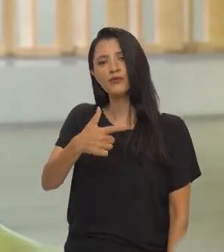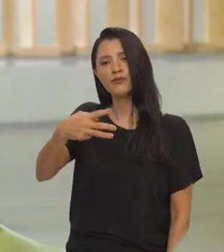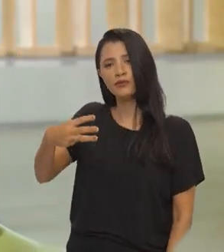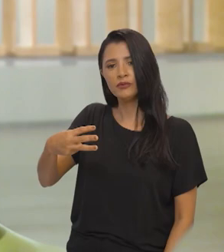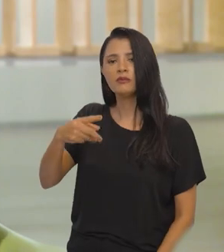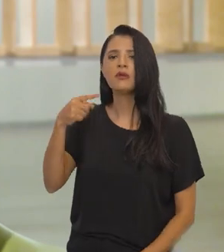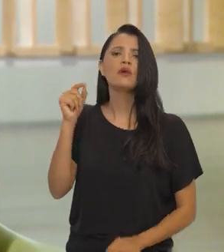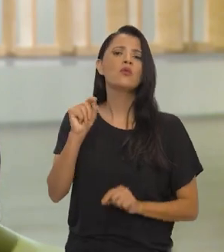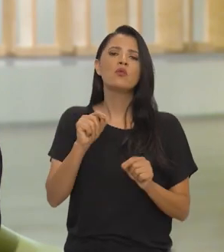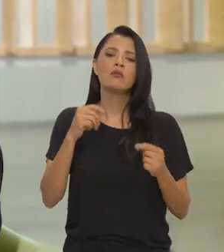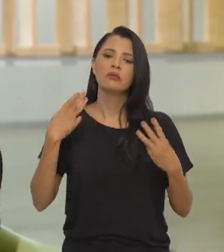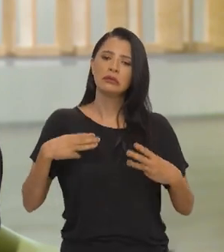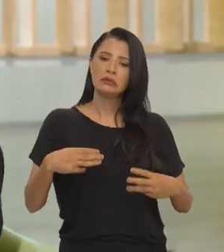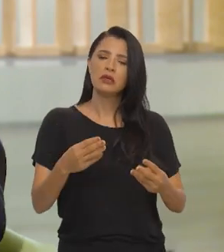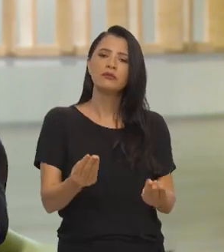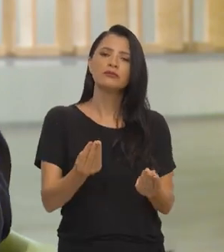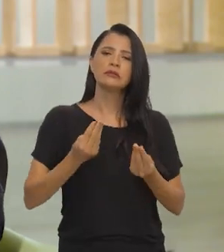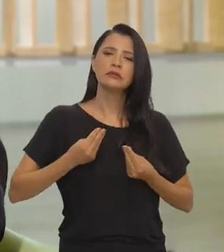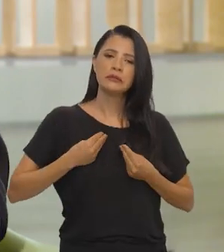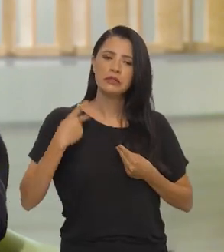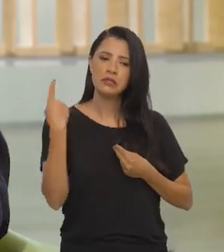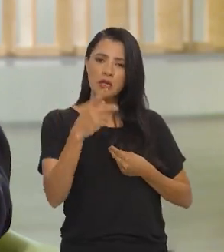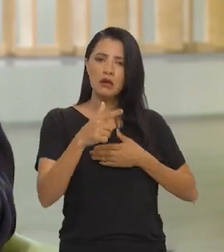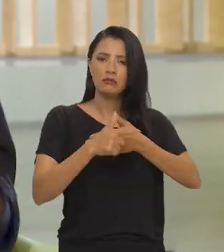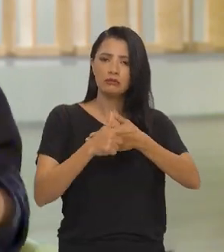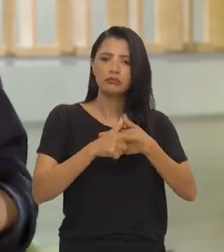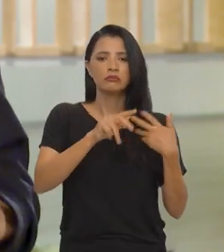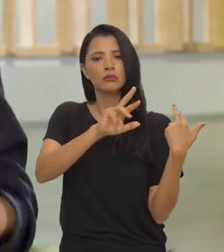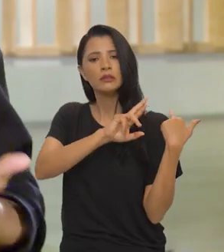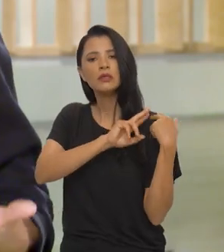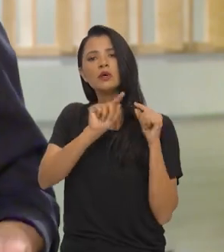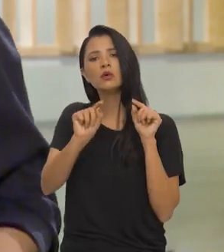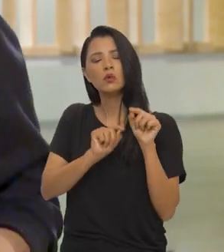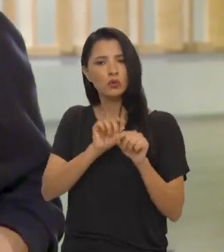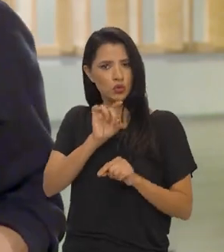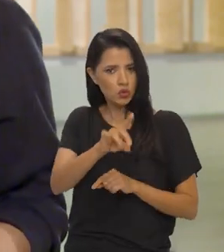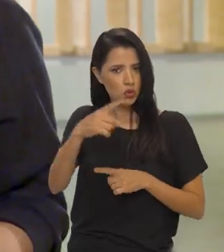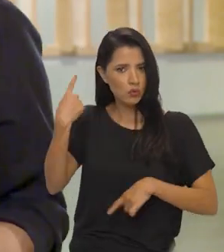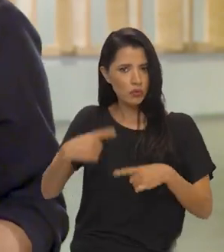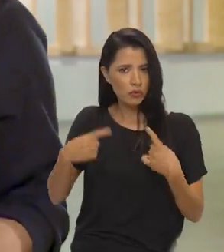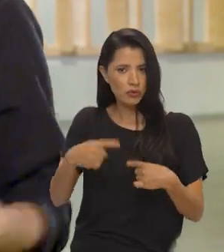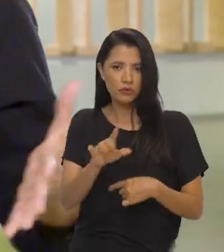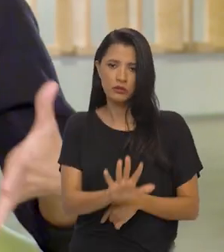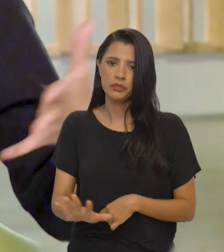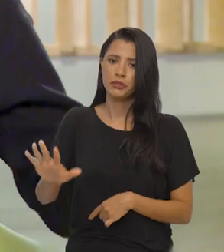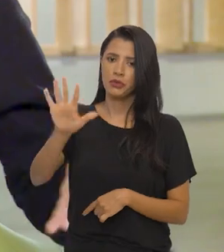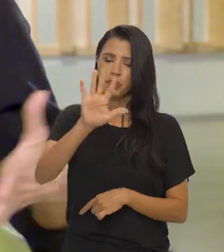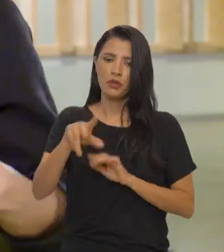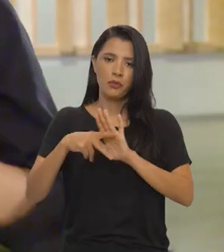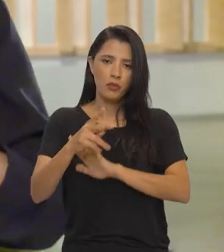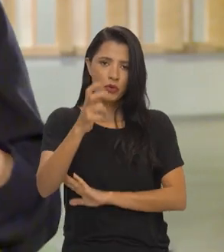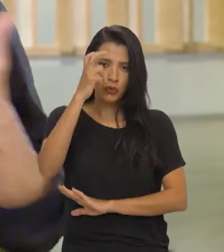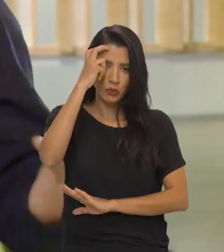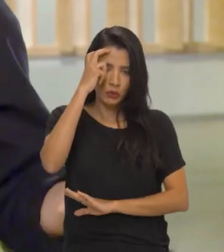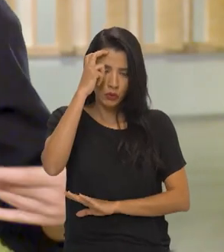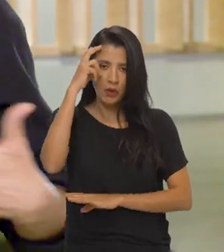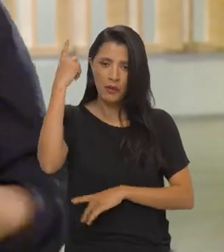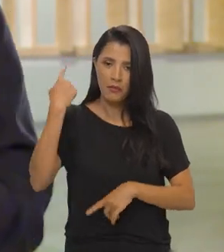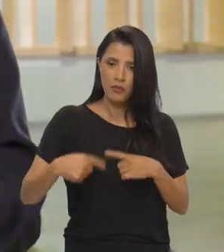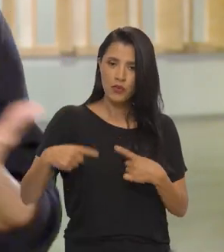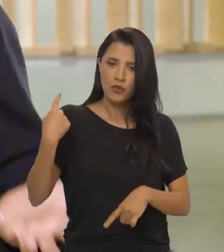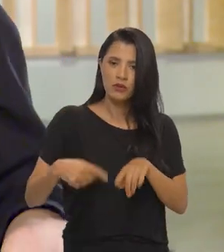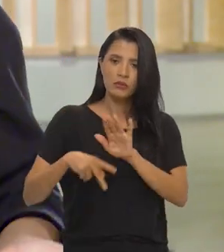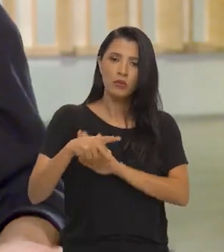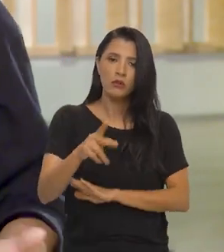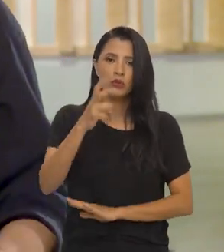de 2023, é um Ministério que traz em suas atribuições primeiras não só a política nacional da cultura,